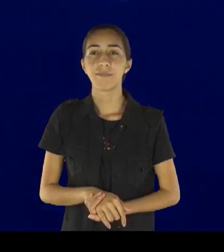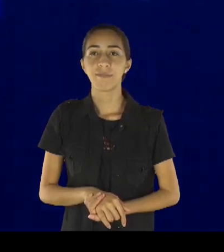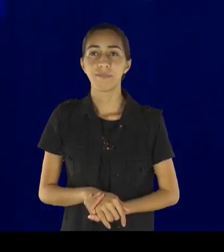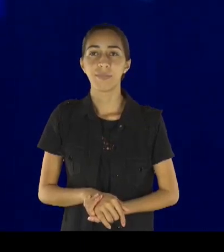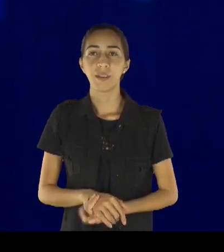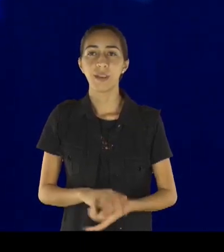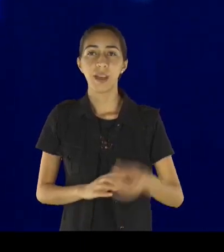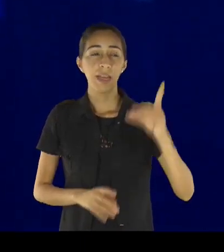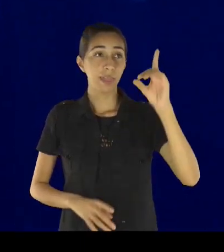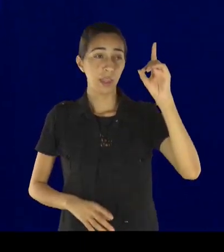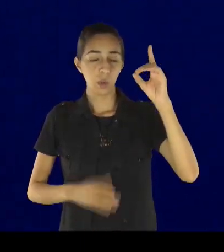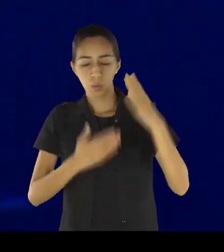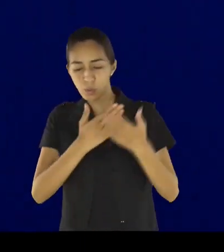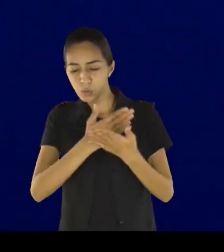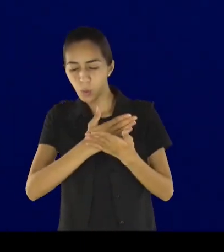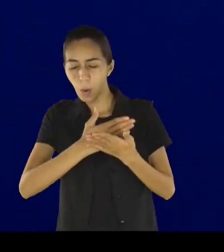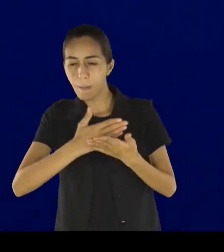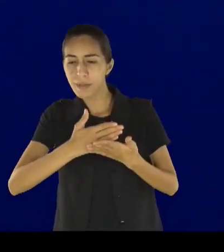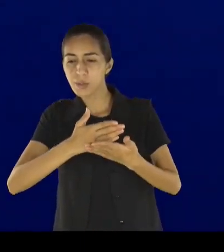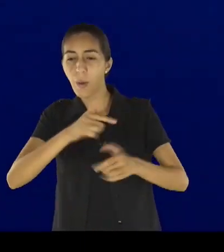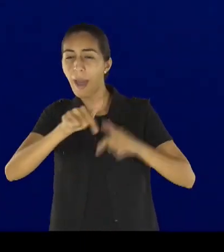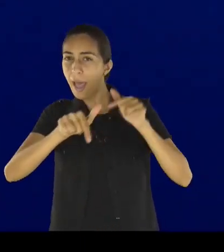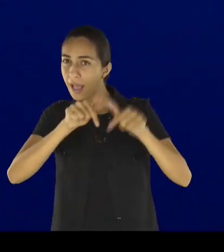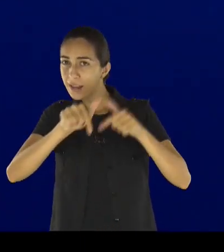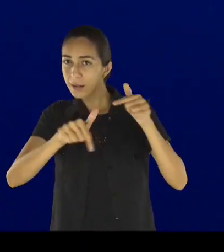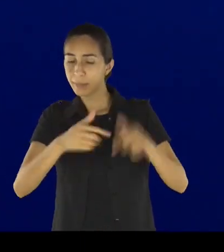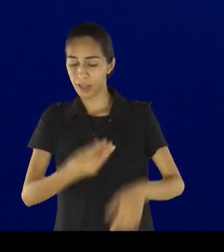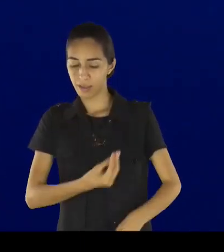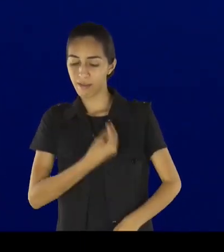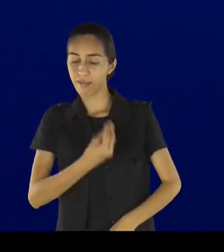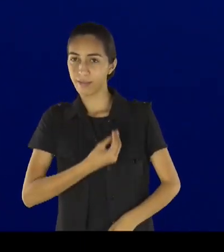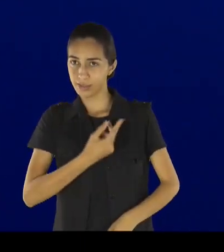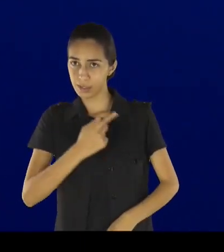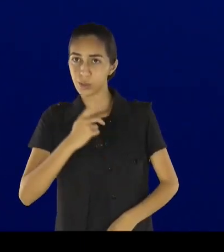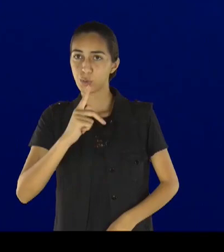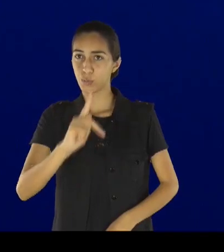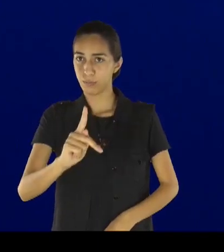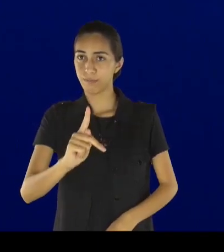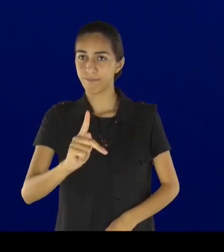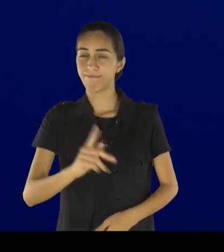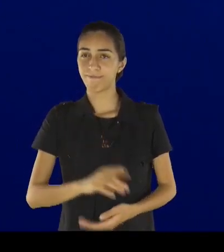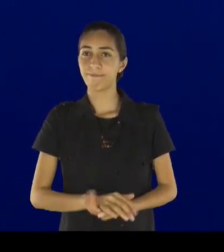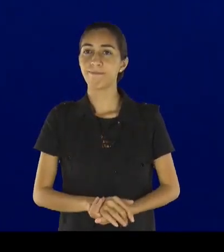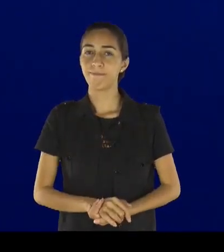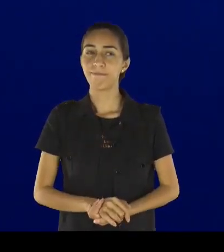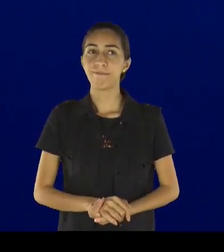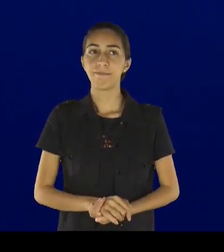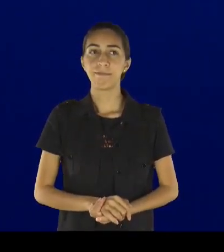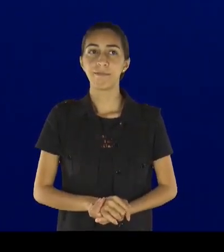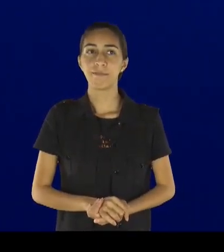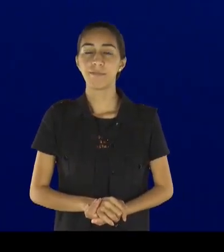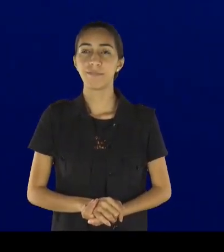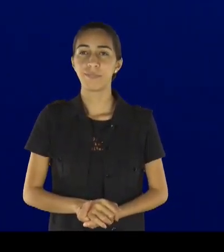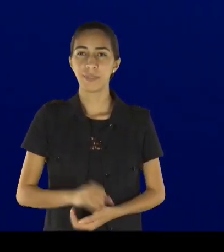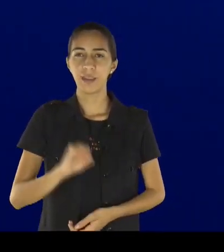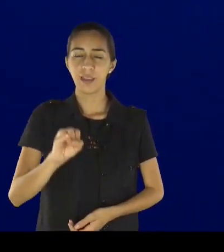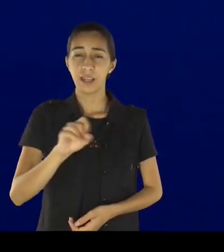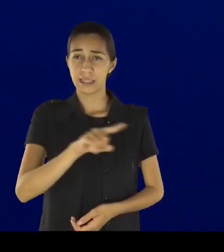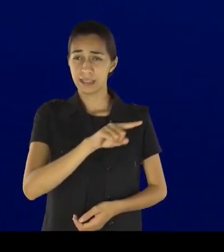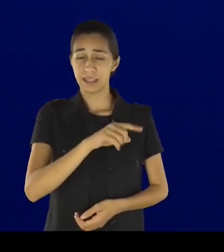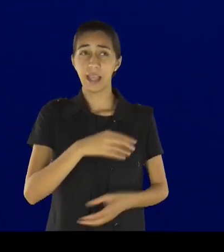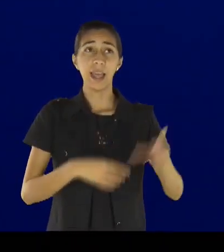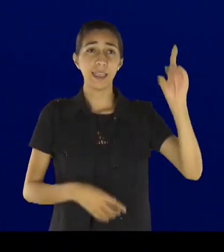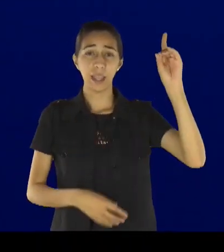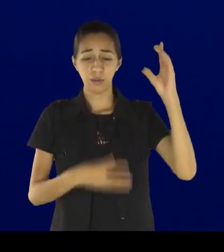aperfeiçoando, até o final, se Deus te trouxe aqui, se Deus te deu ministério, se Deus te deu vida, até aqui,